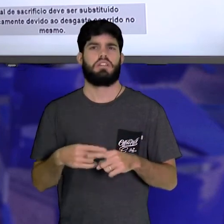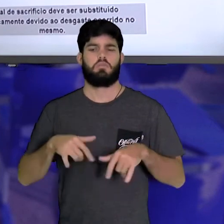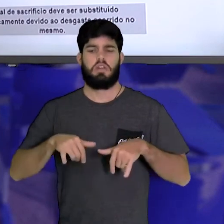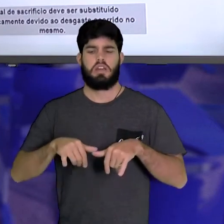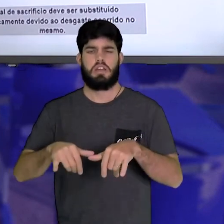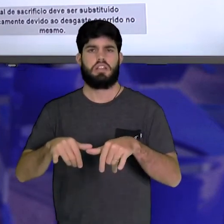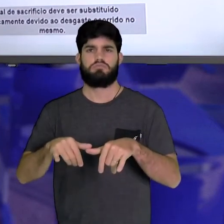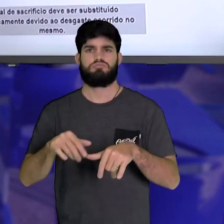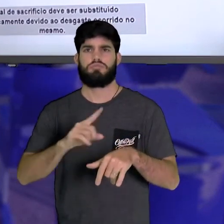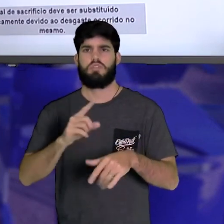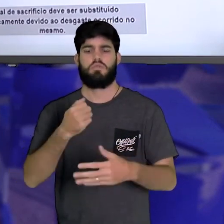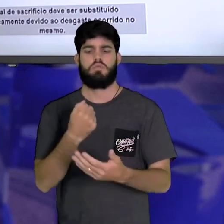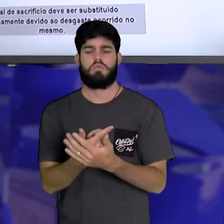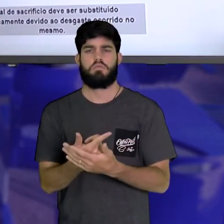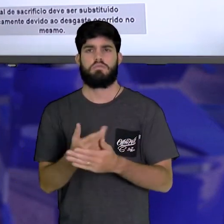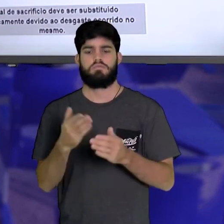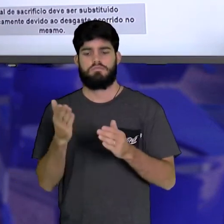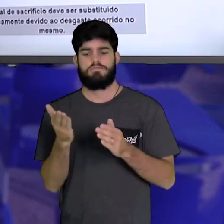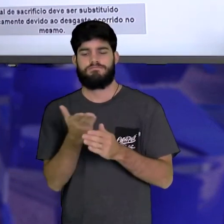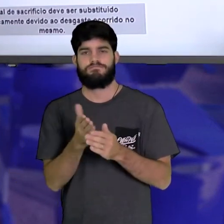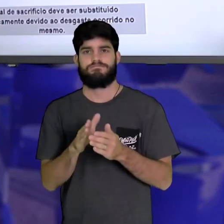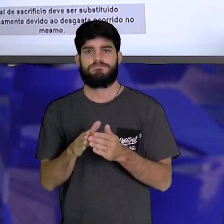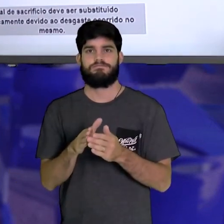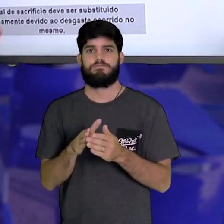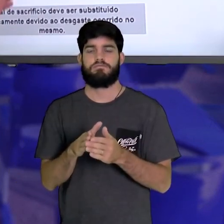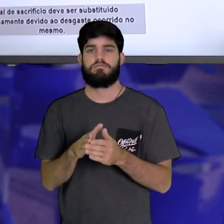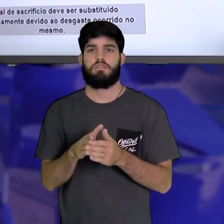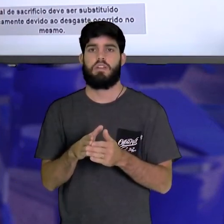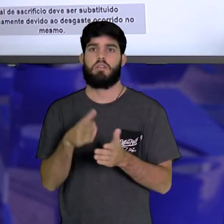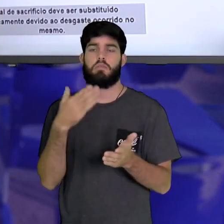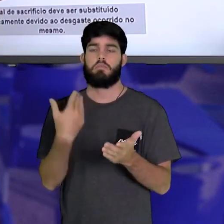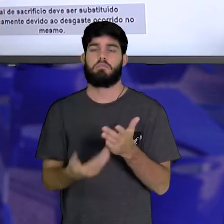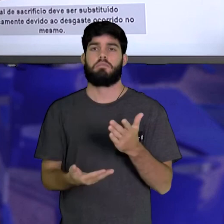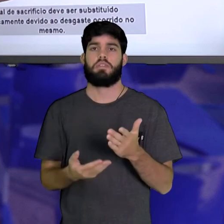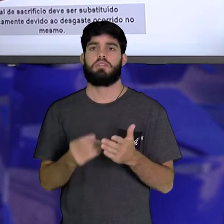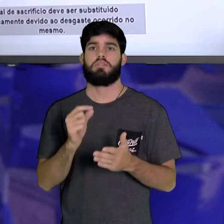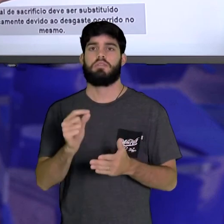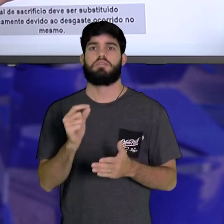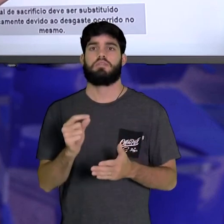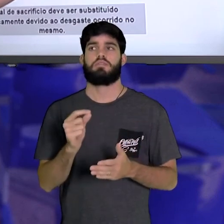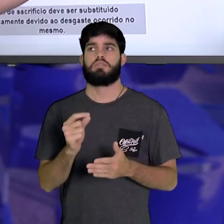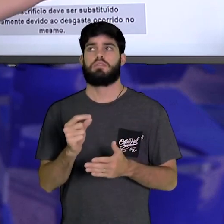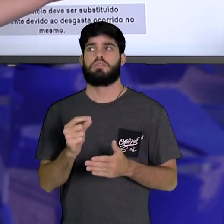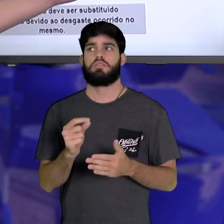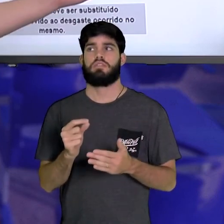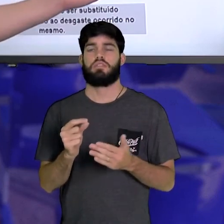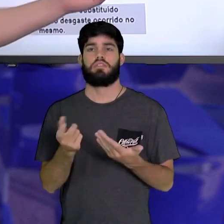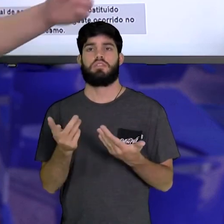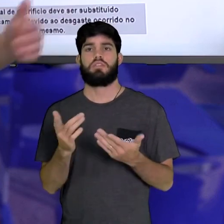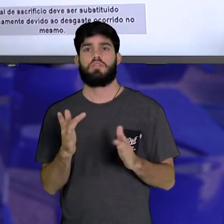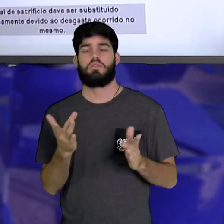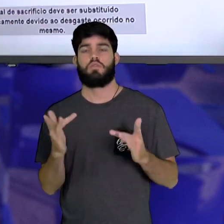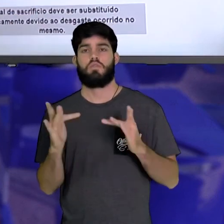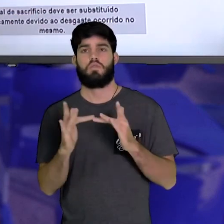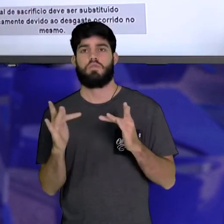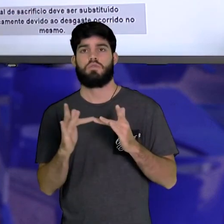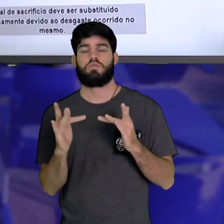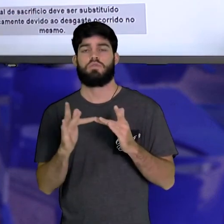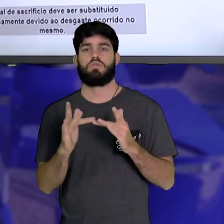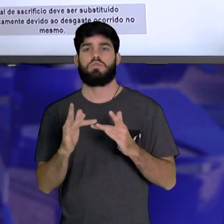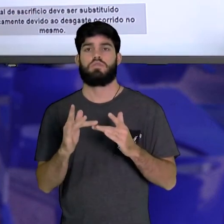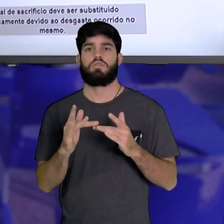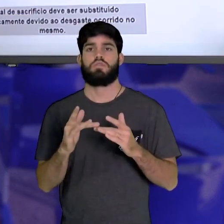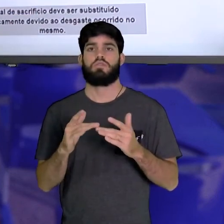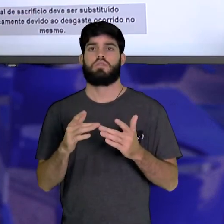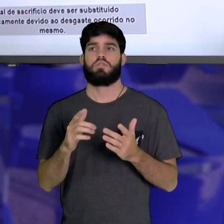Essa lata, quando está amassada, que ela perde aqui o contato da folha de Flandres, pode haver